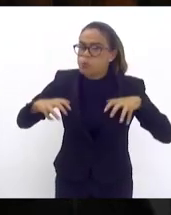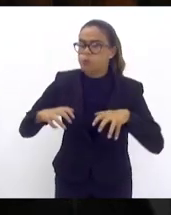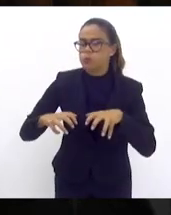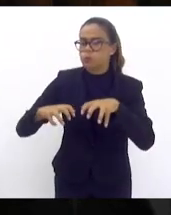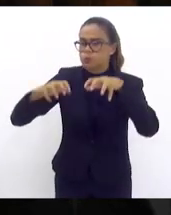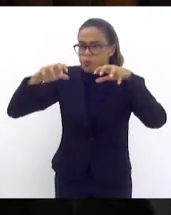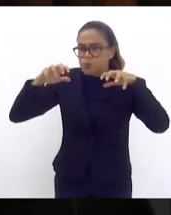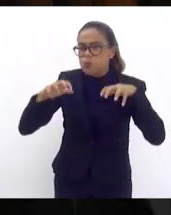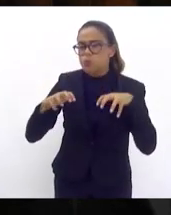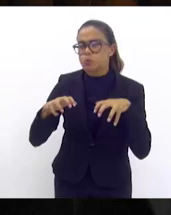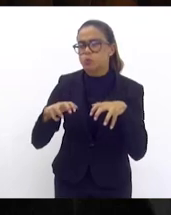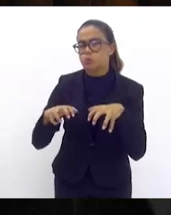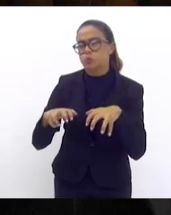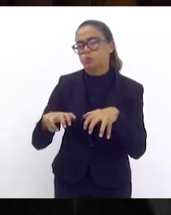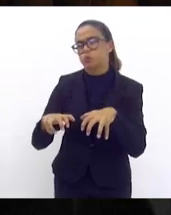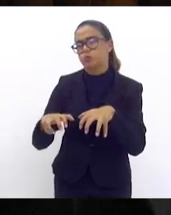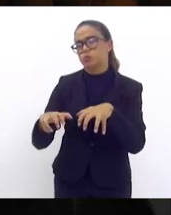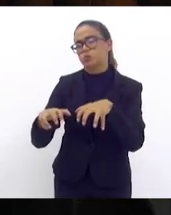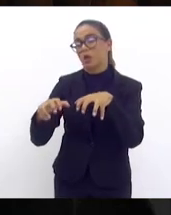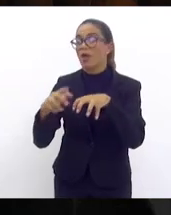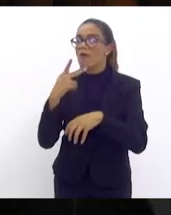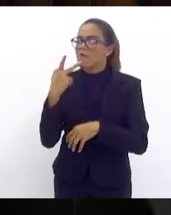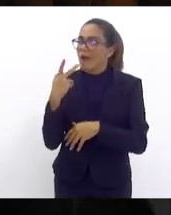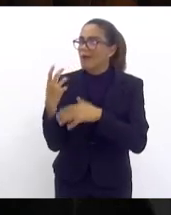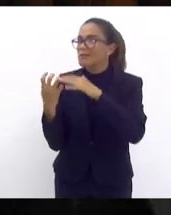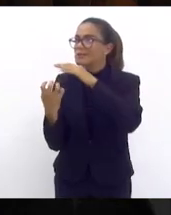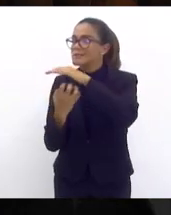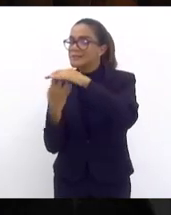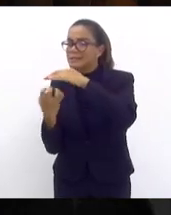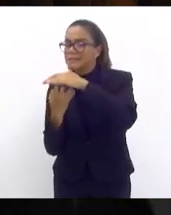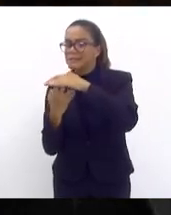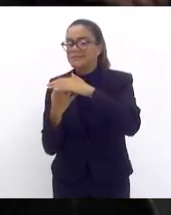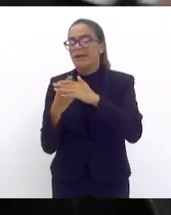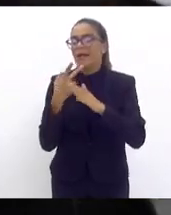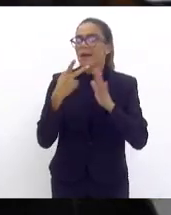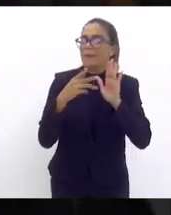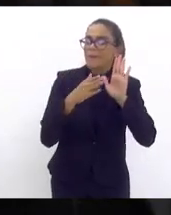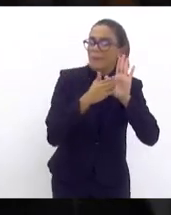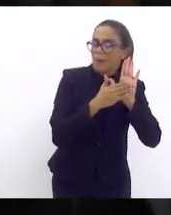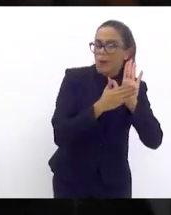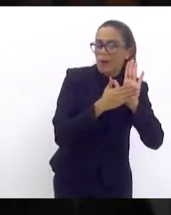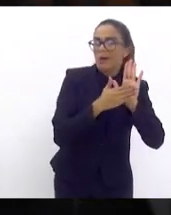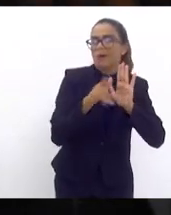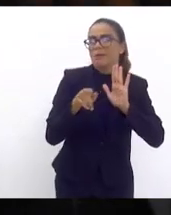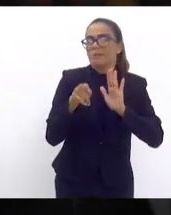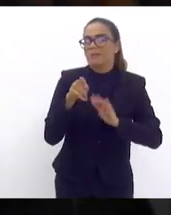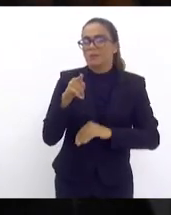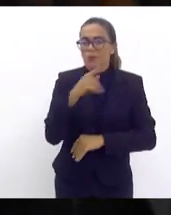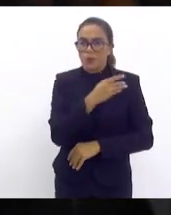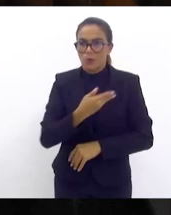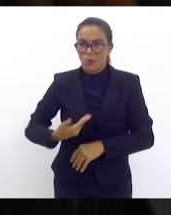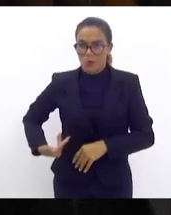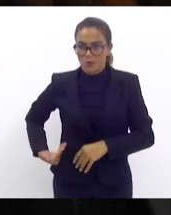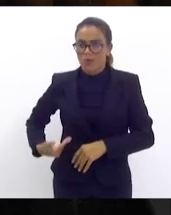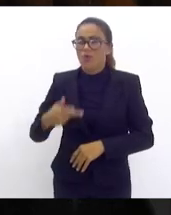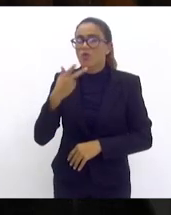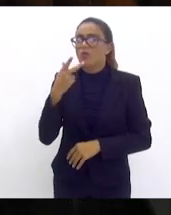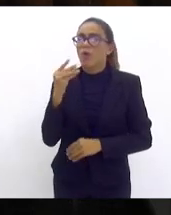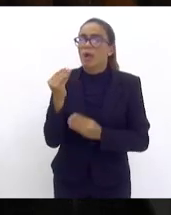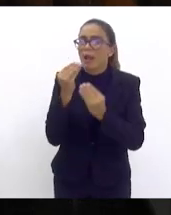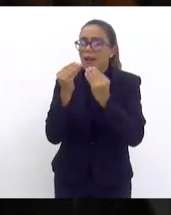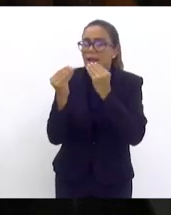quando eu falo de empresas que esse programa que o governador Cláudio Castro apoiou eu estou falando aqui de lanchonetes